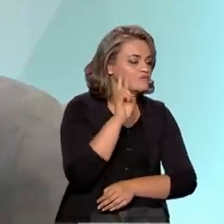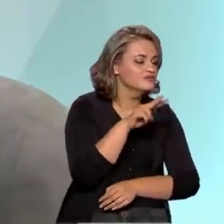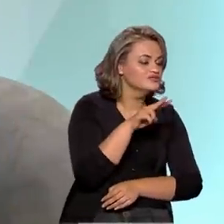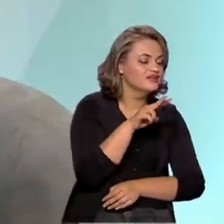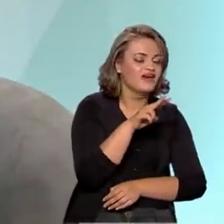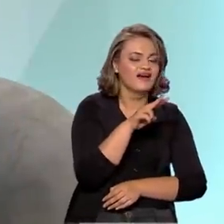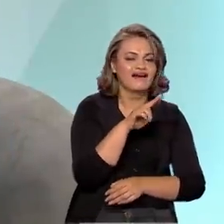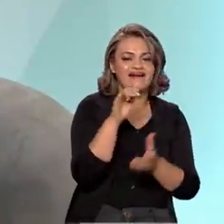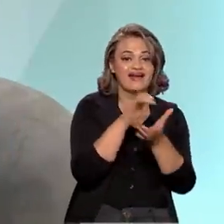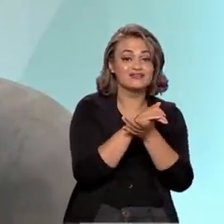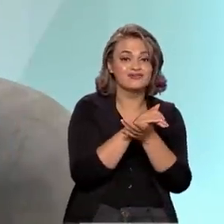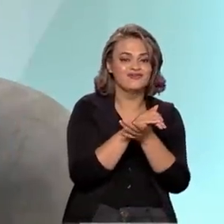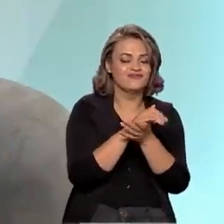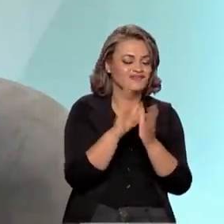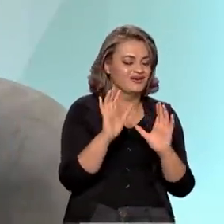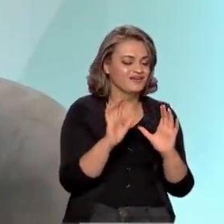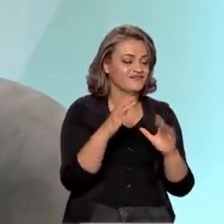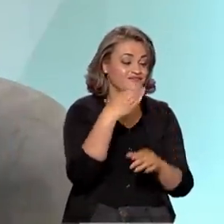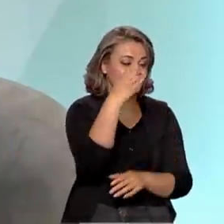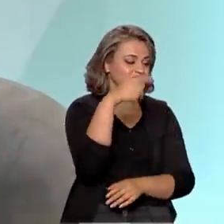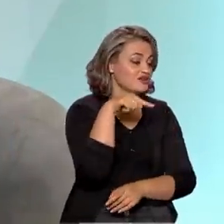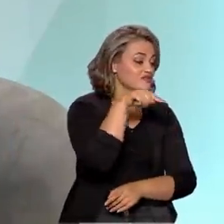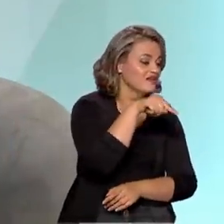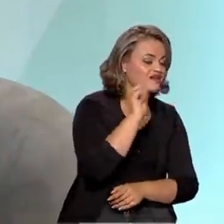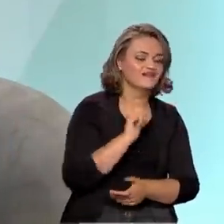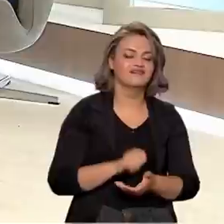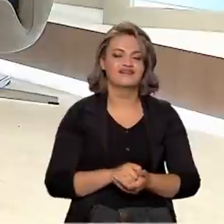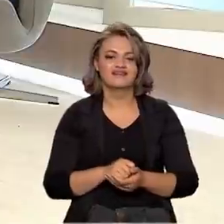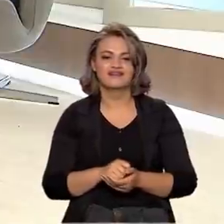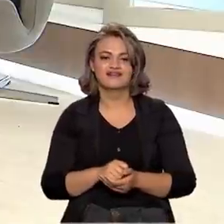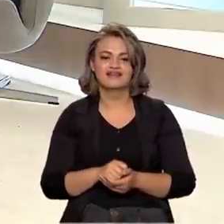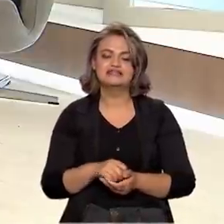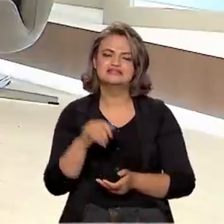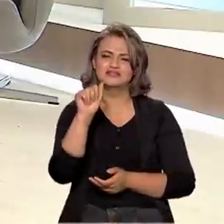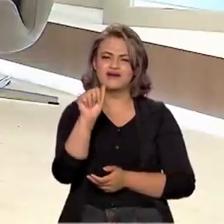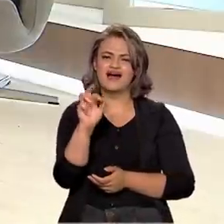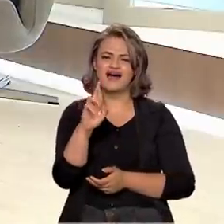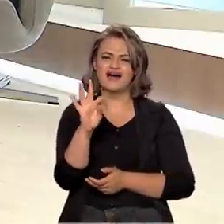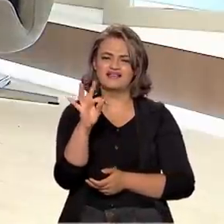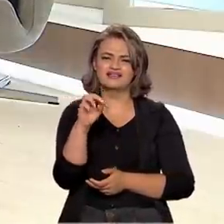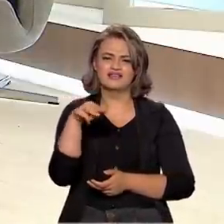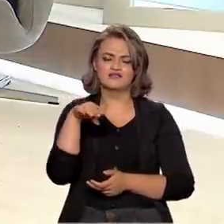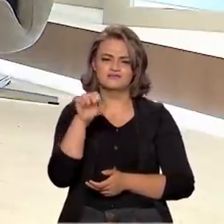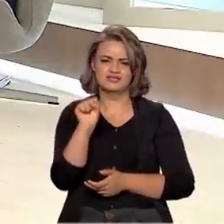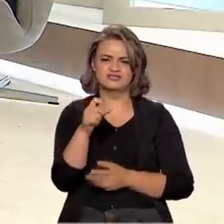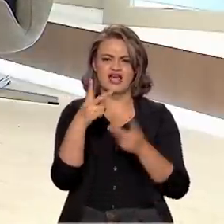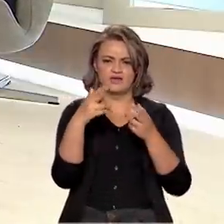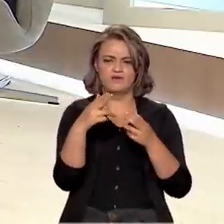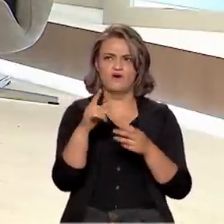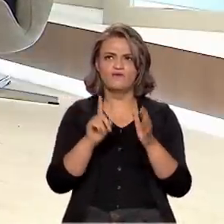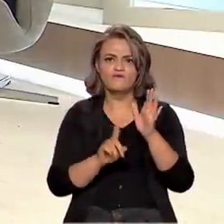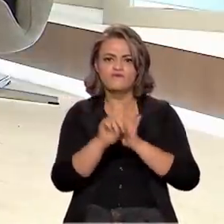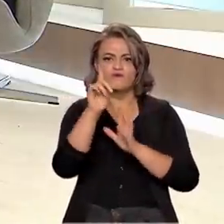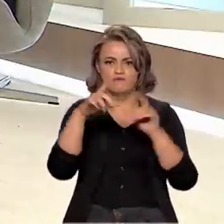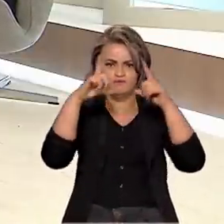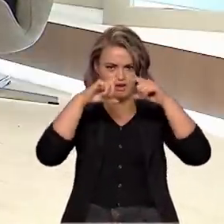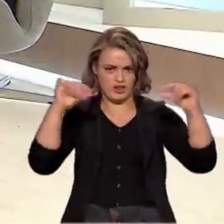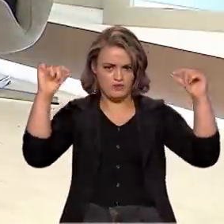a lua de mel, por exemplo, na estação espacial. Isso vai ser realidade. E o Artemis é levar voos para a lua, né? Só para a Isso.